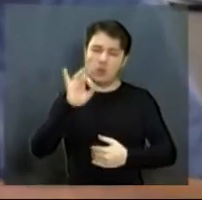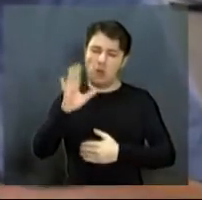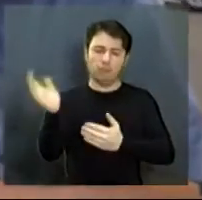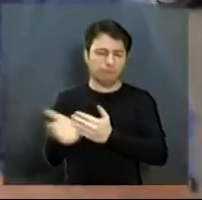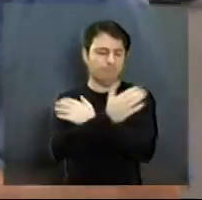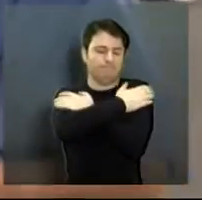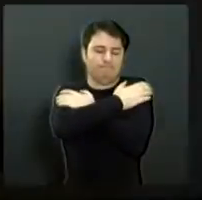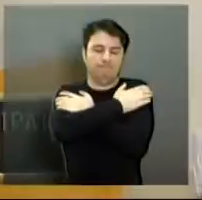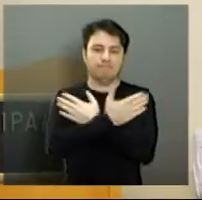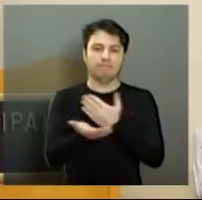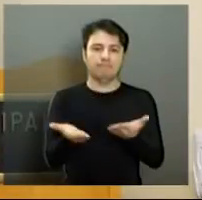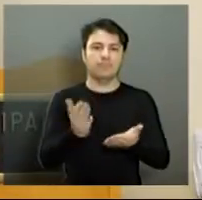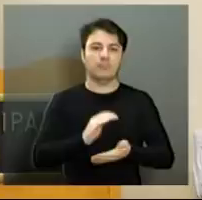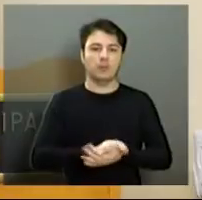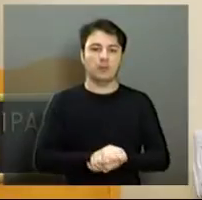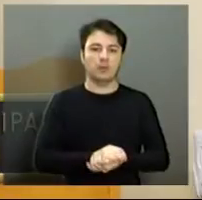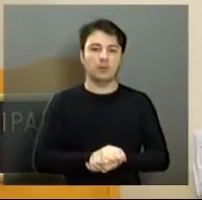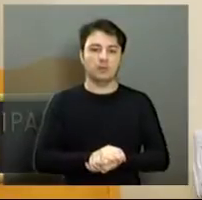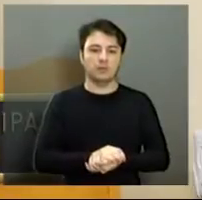forte abraço a todos.